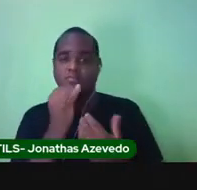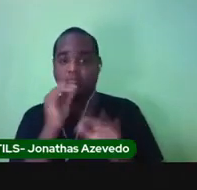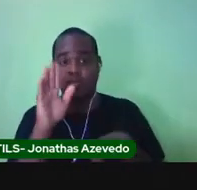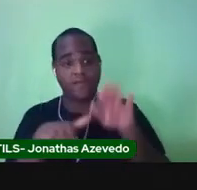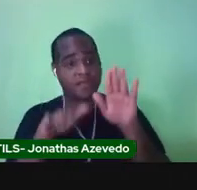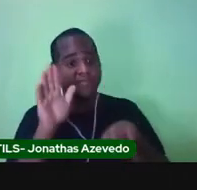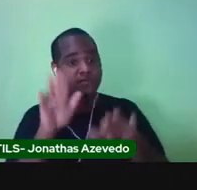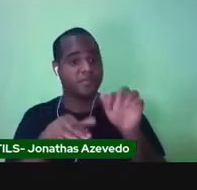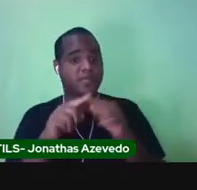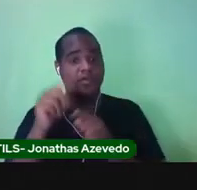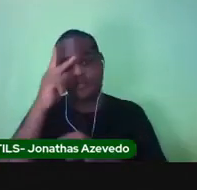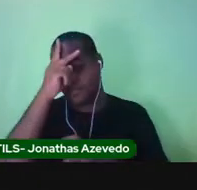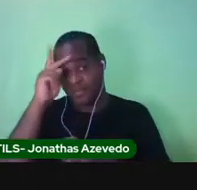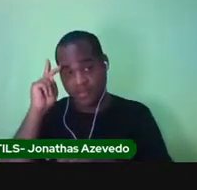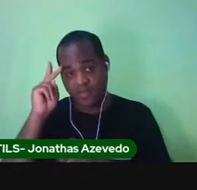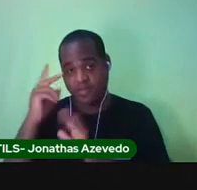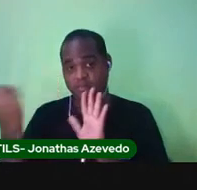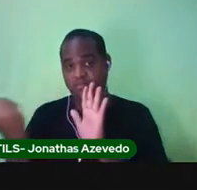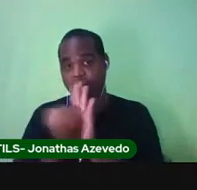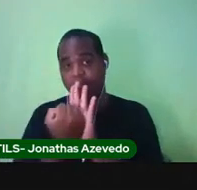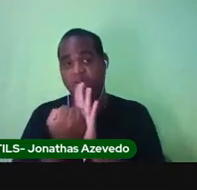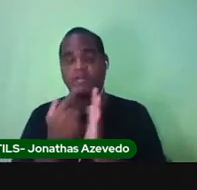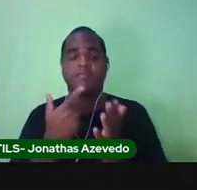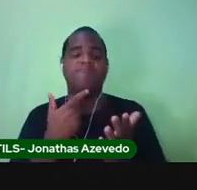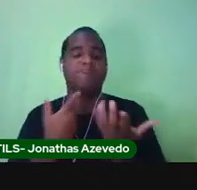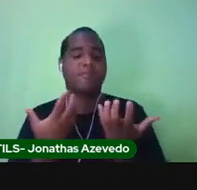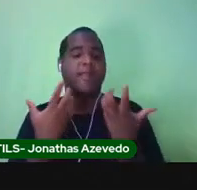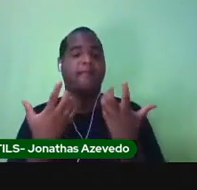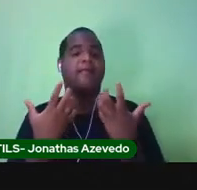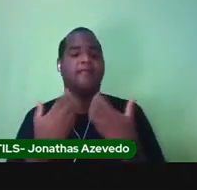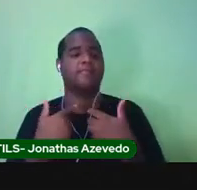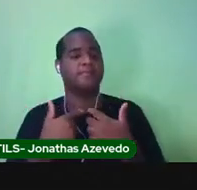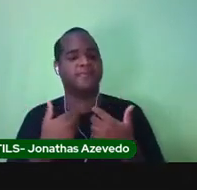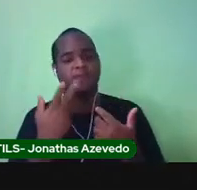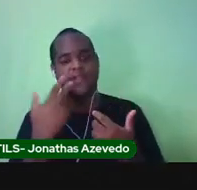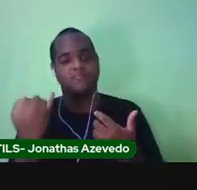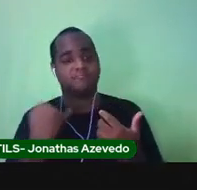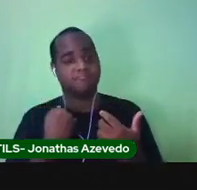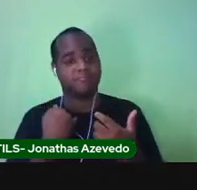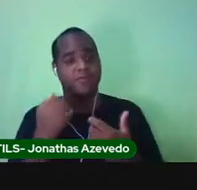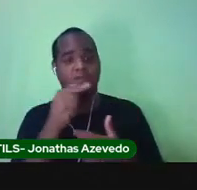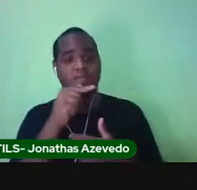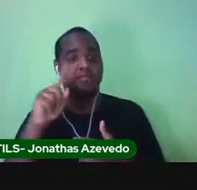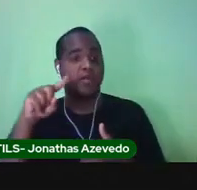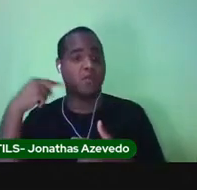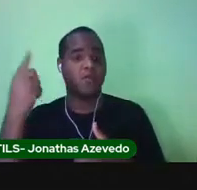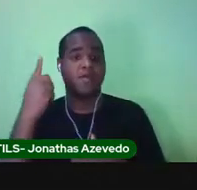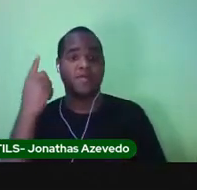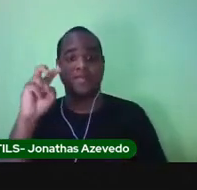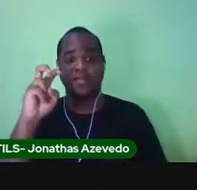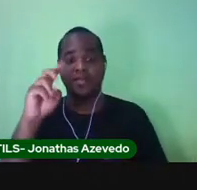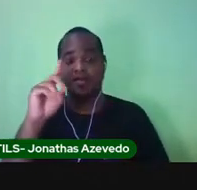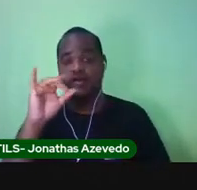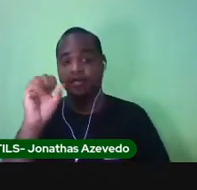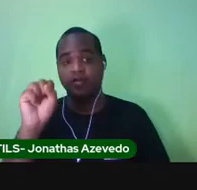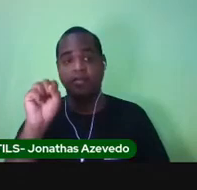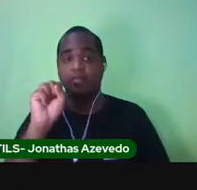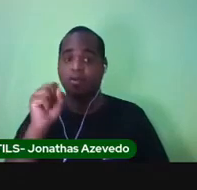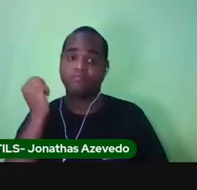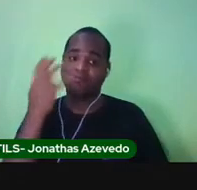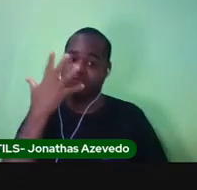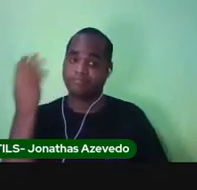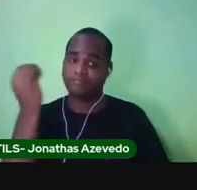uma pessoa marca algo com a gente para uma semana, para 15 dias e a gente pode